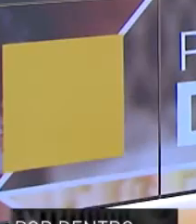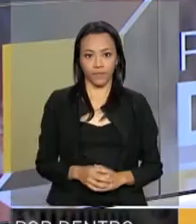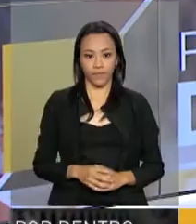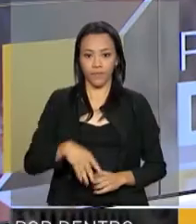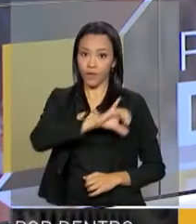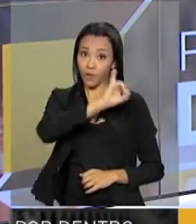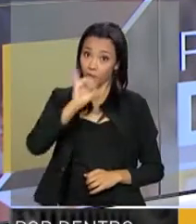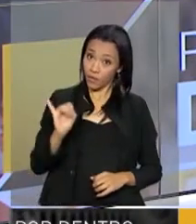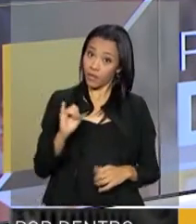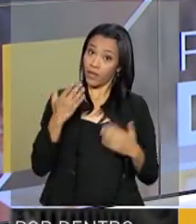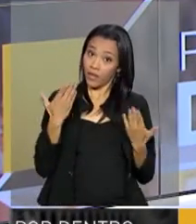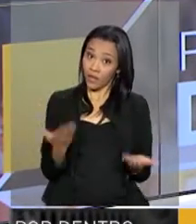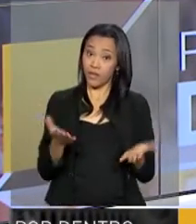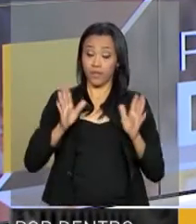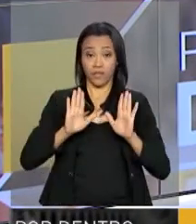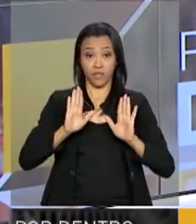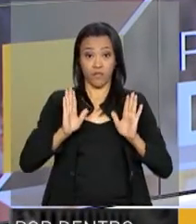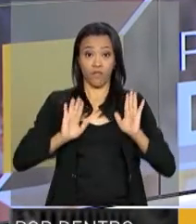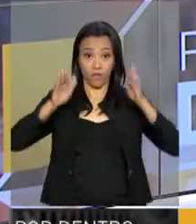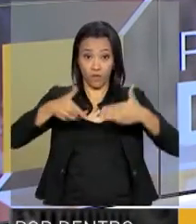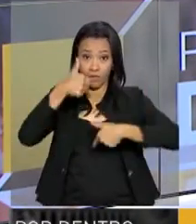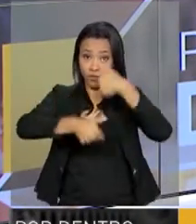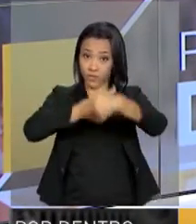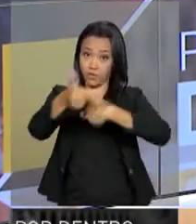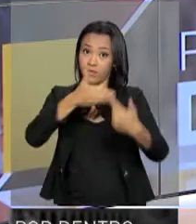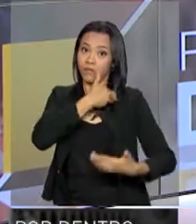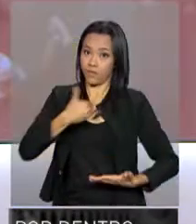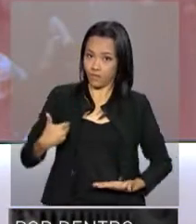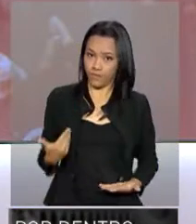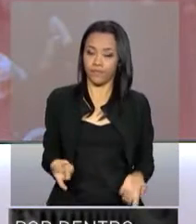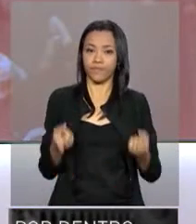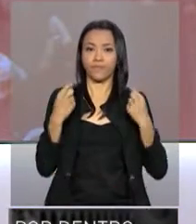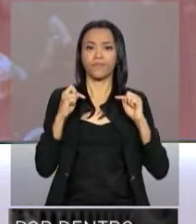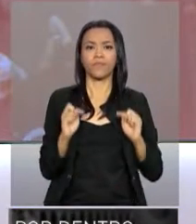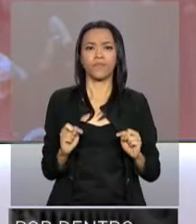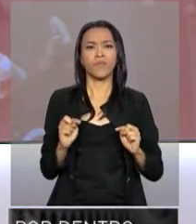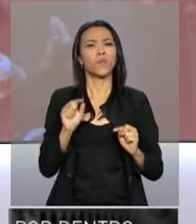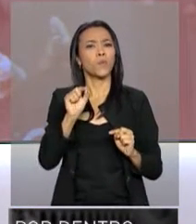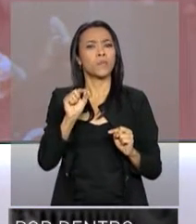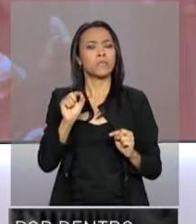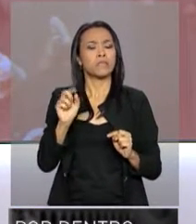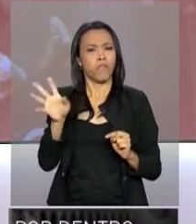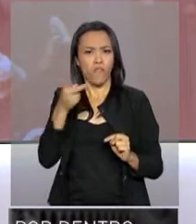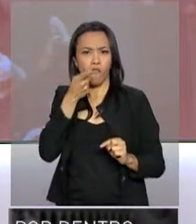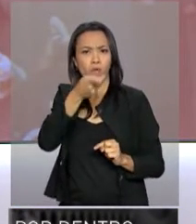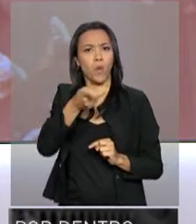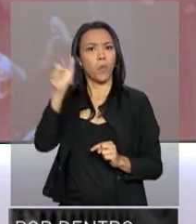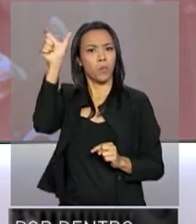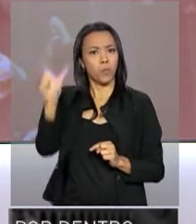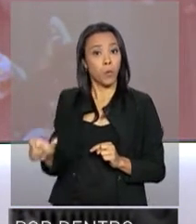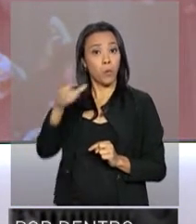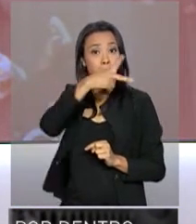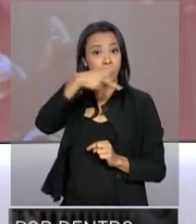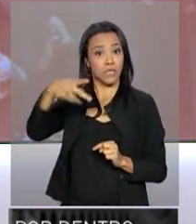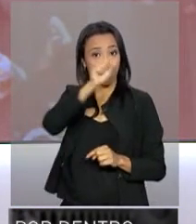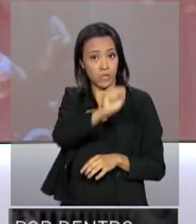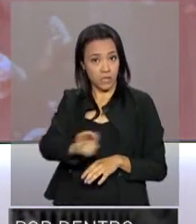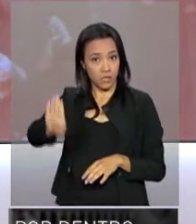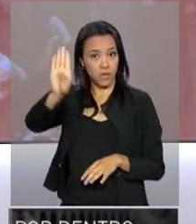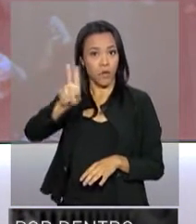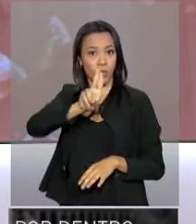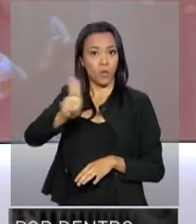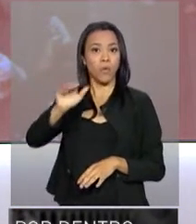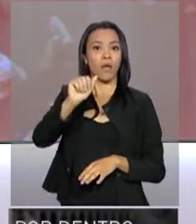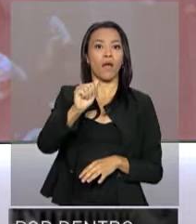Olá, esse é o programa Por Dentro do Governo. De acordo com o presidente do SEBRAE, Guilherme Afife Domingos,